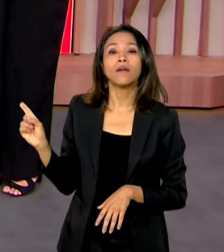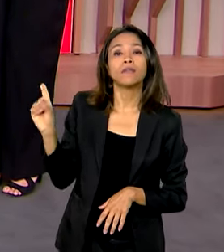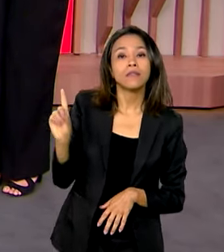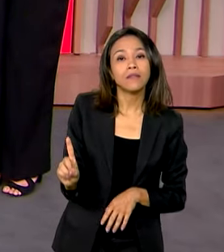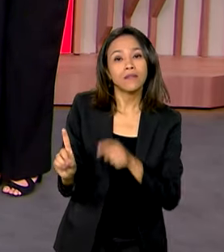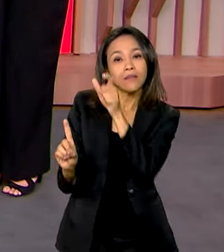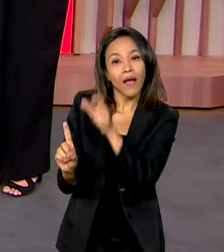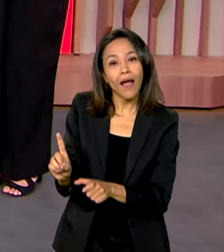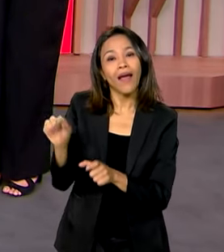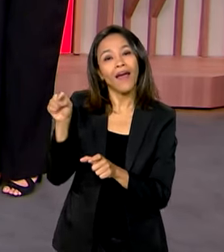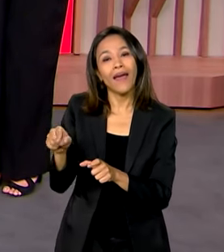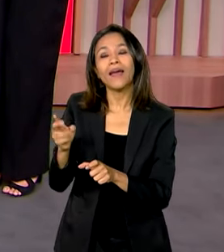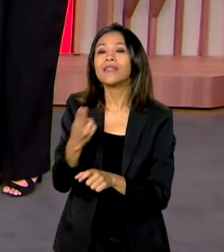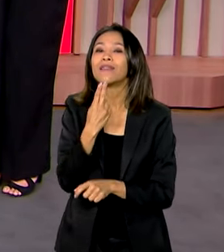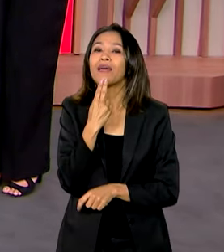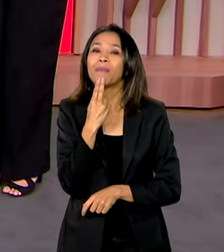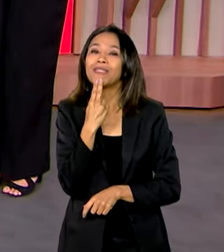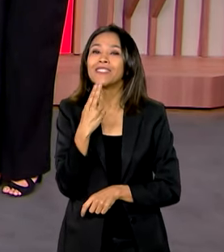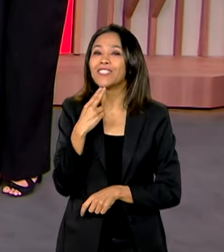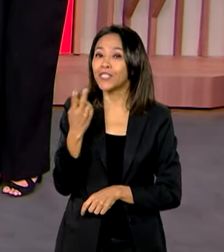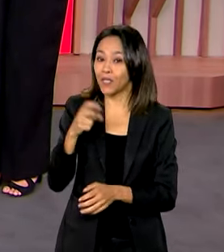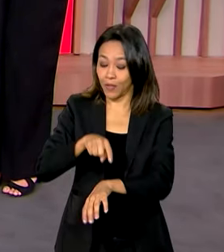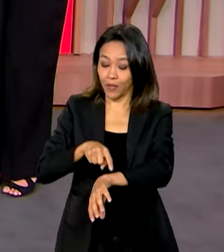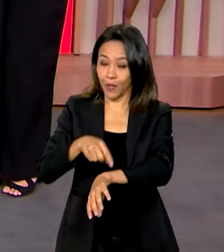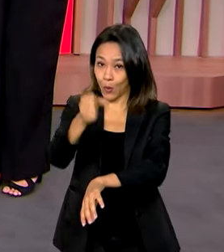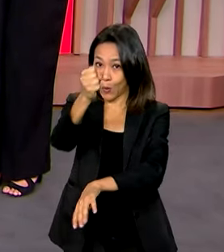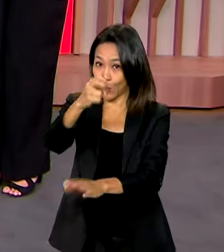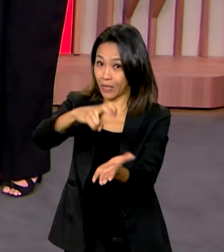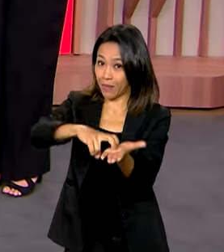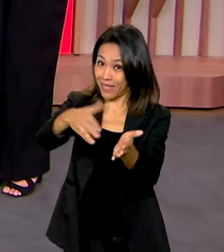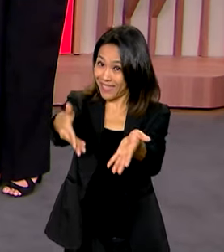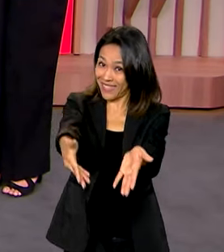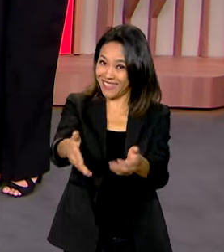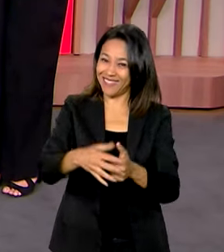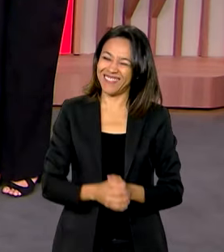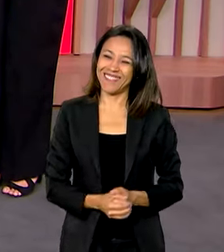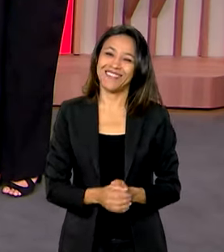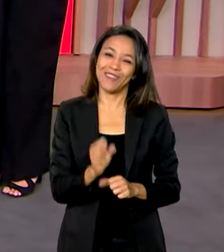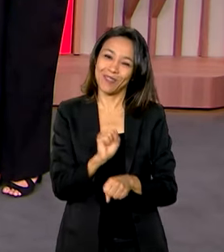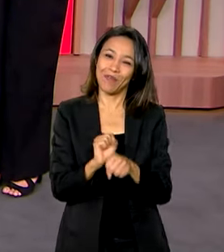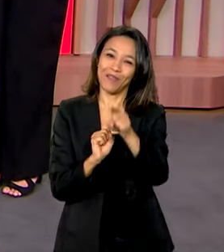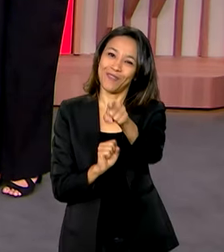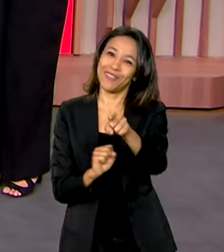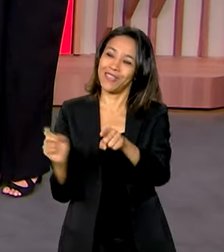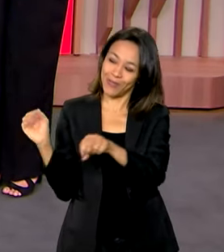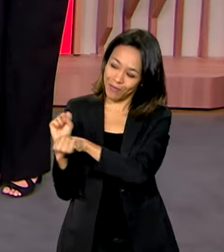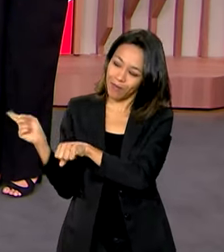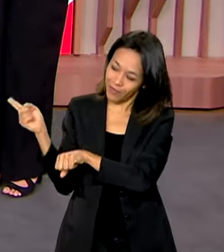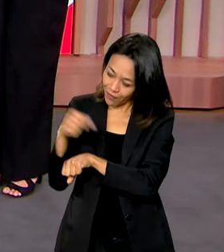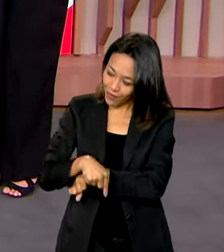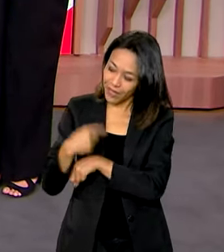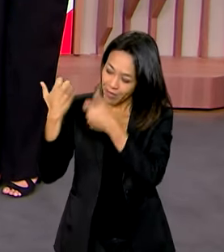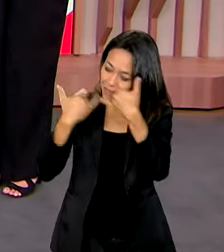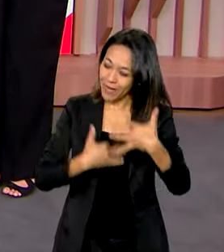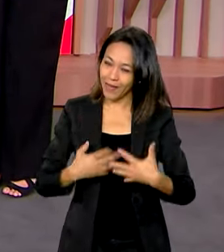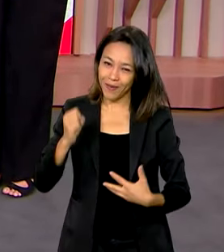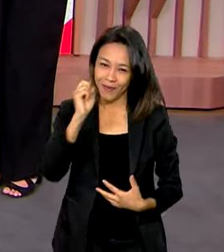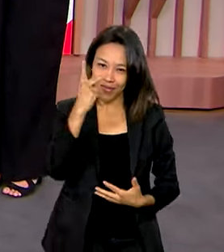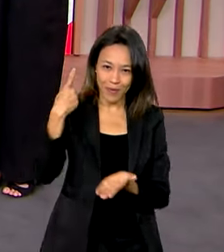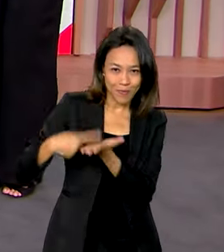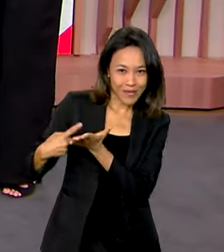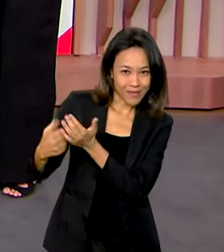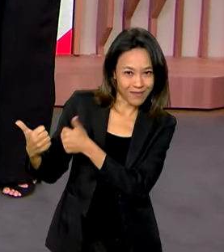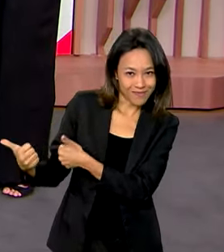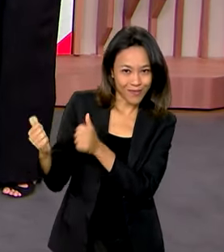Planejamento, Simone Tebet. Oito da manhã, eu espero todo mundo no Bom Dia Ministra. E aí eu espero você aqui para me contar tudo. Fechado, estaremos aqui